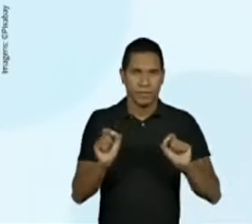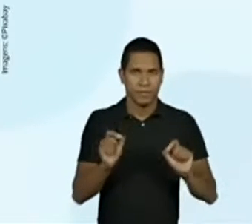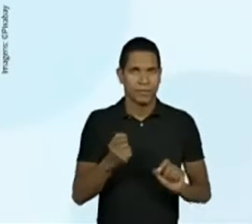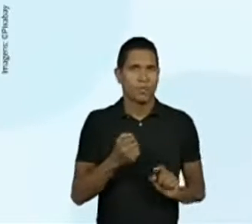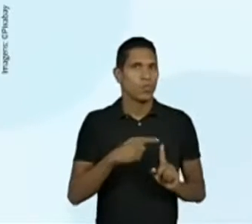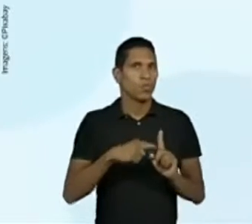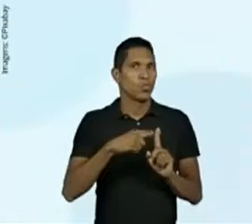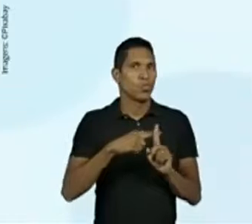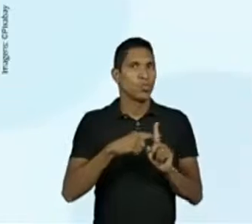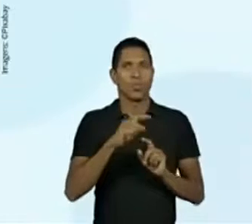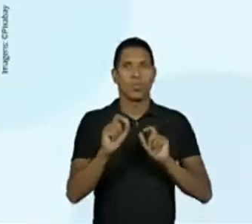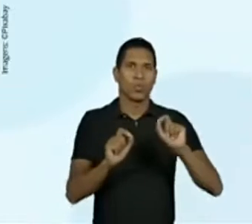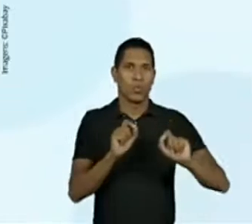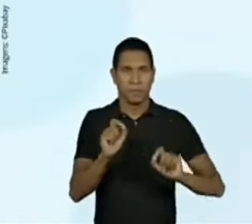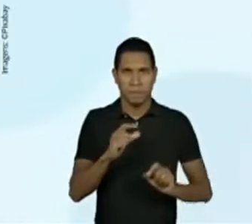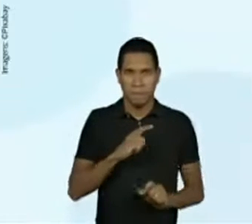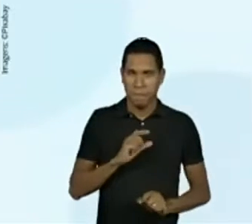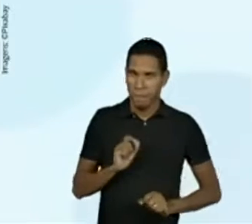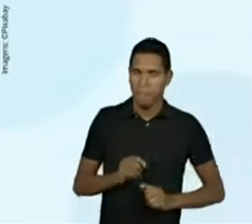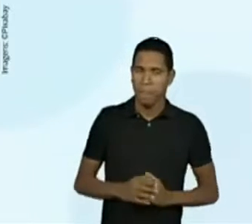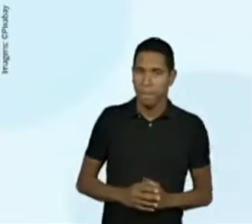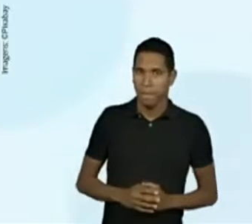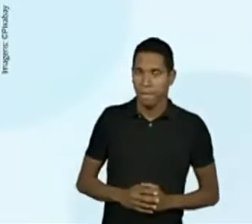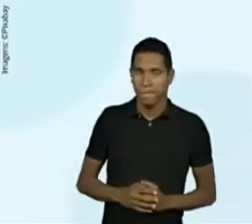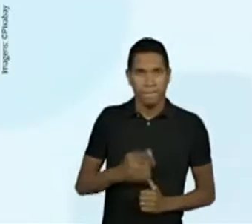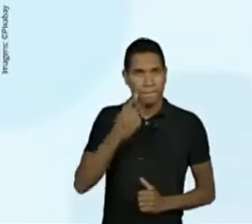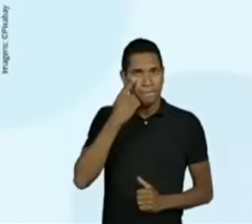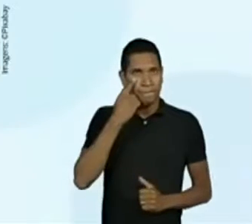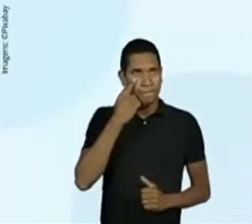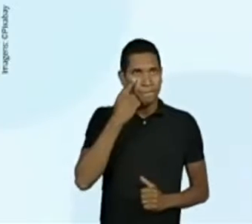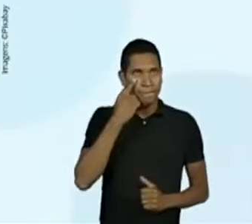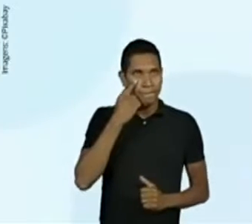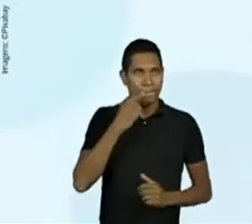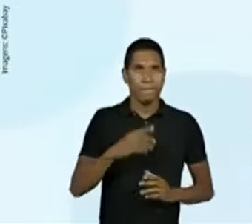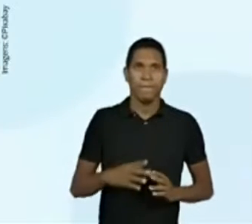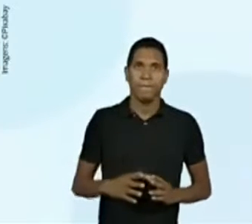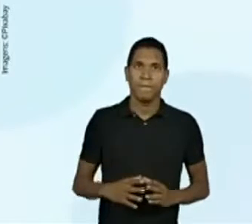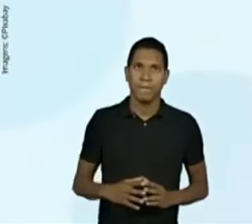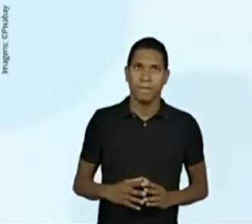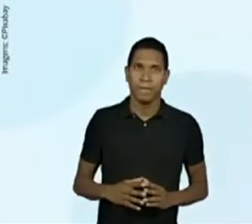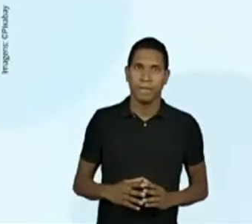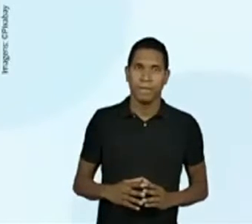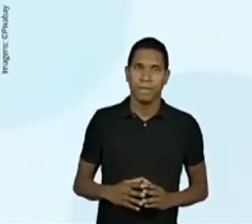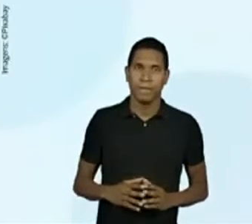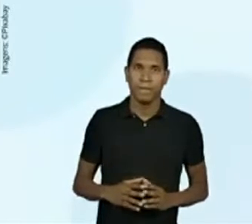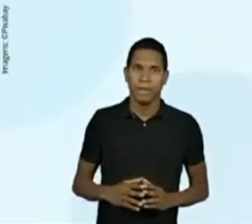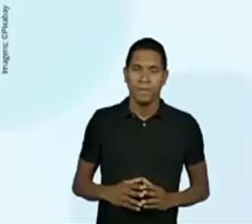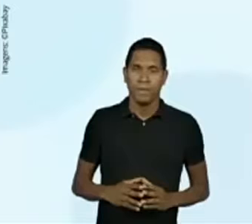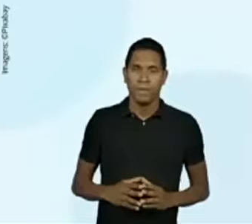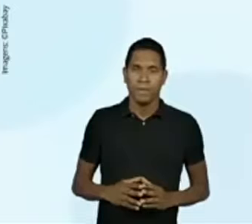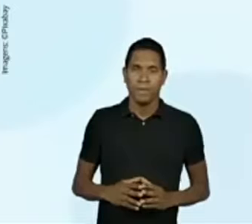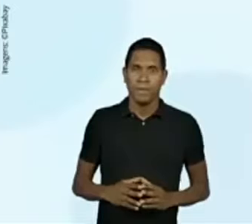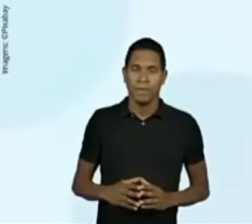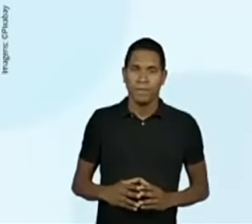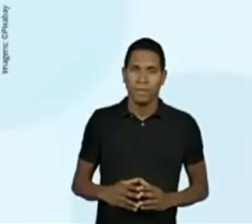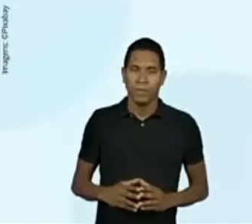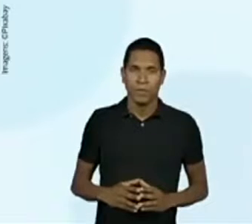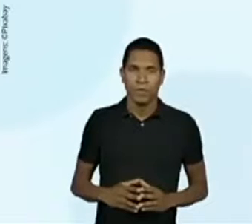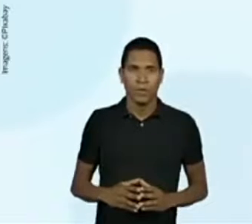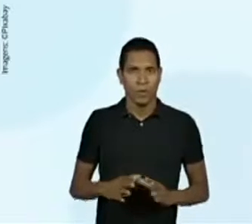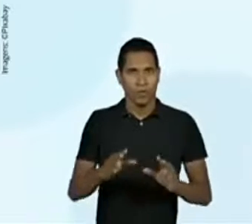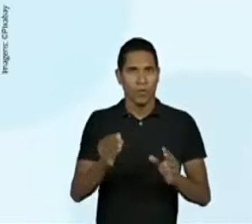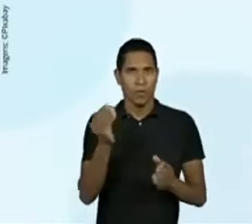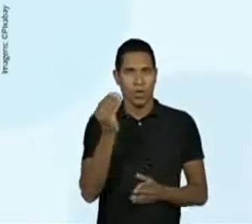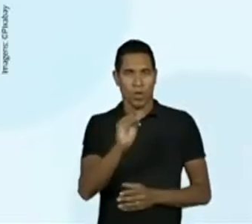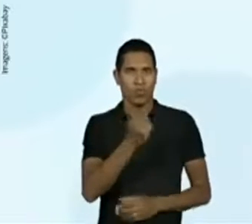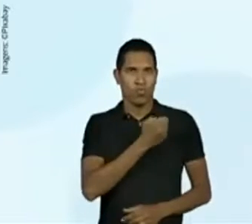temperaturas. Observem. Eu vou colocar... Eu vou registrar com um número maior aqui